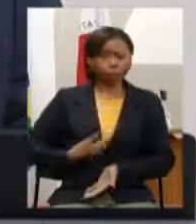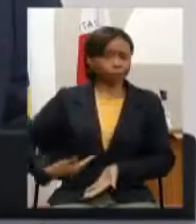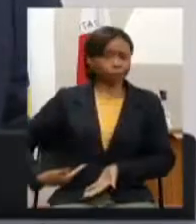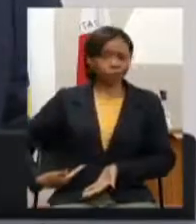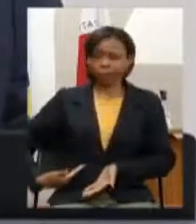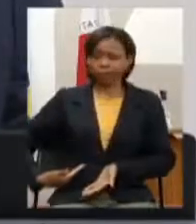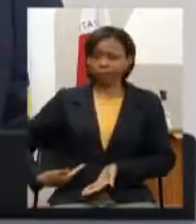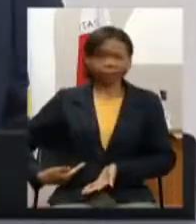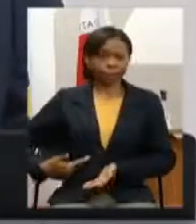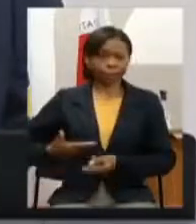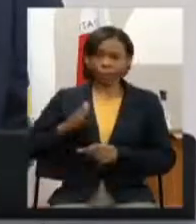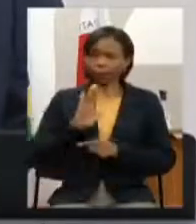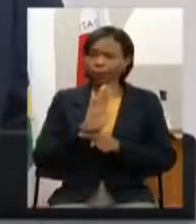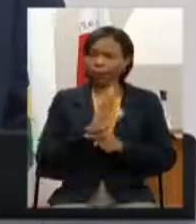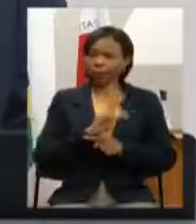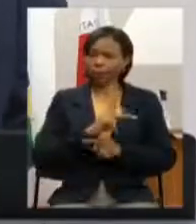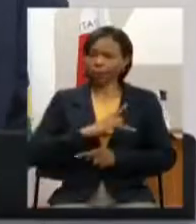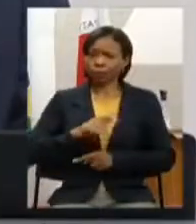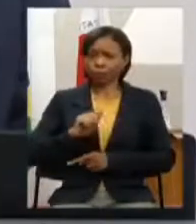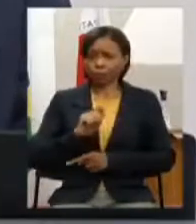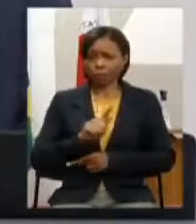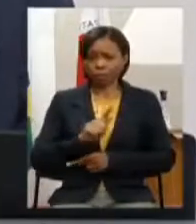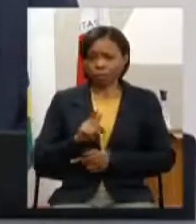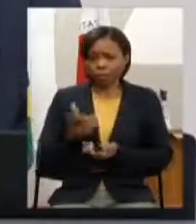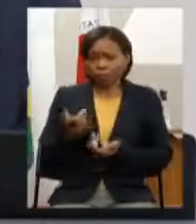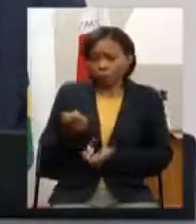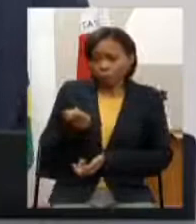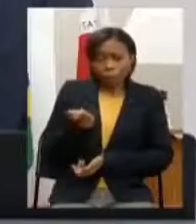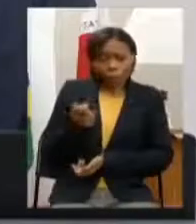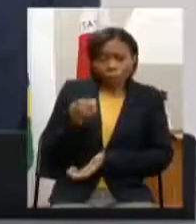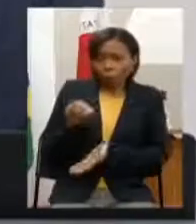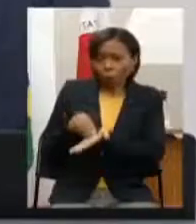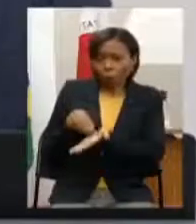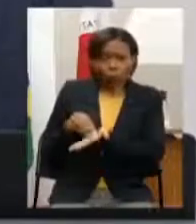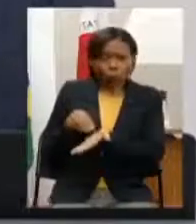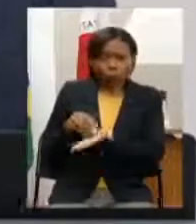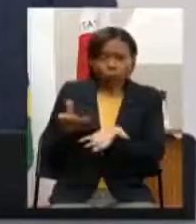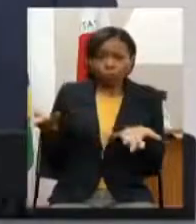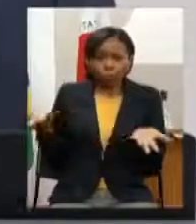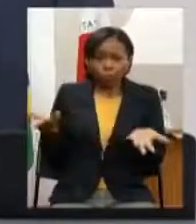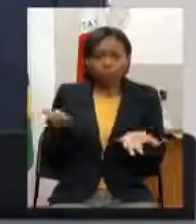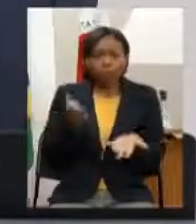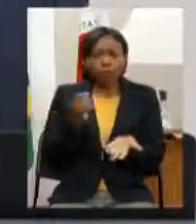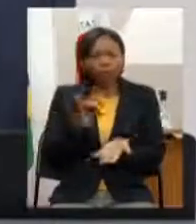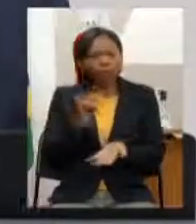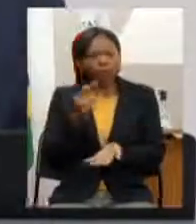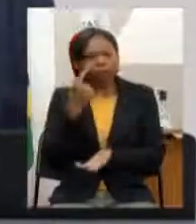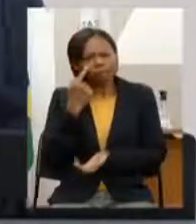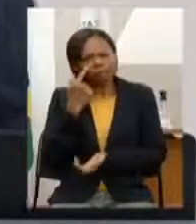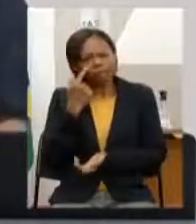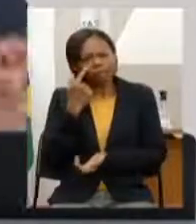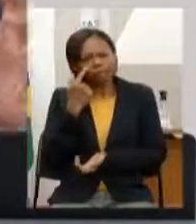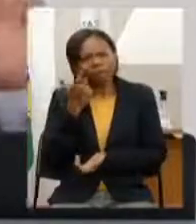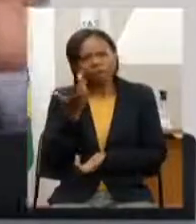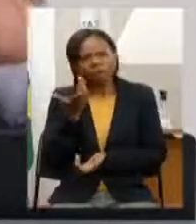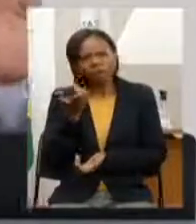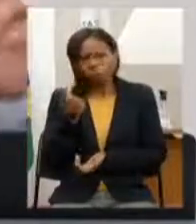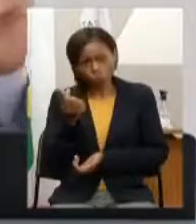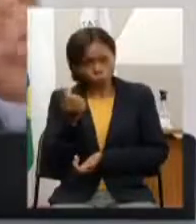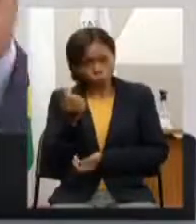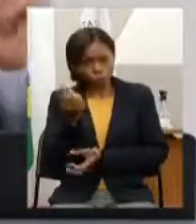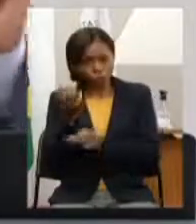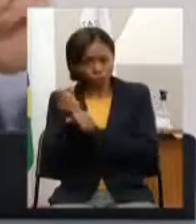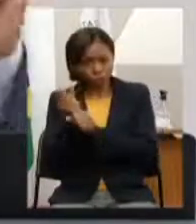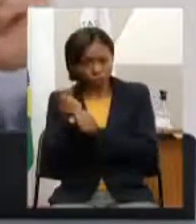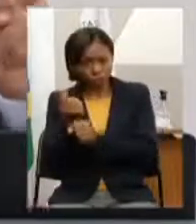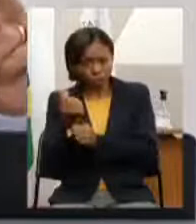é muito pouco é muito pouco se pegarmos a parte financeira se juntar o que dois